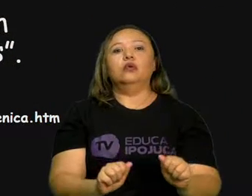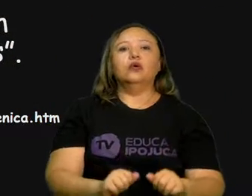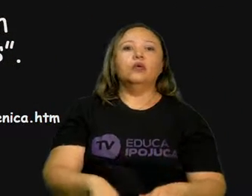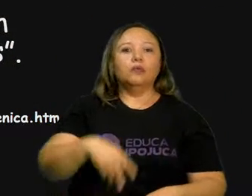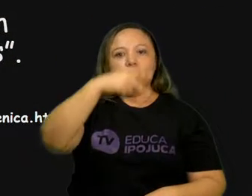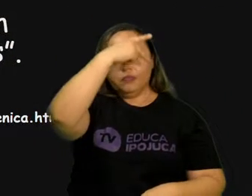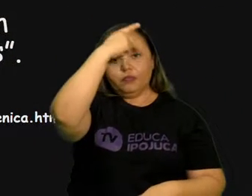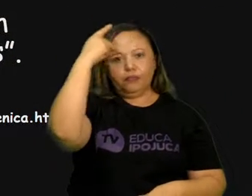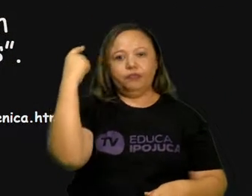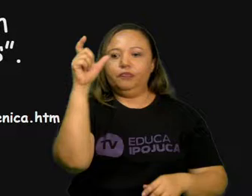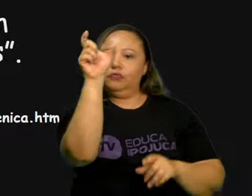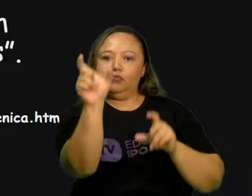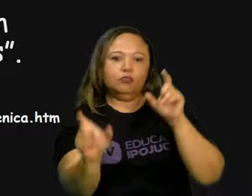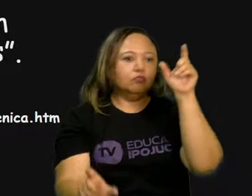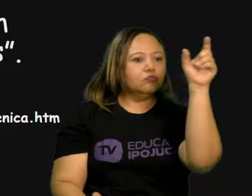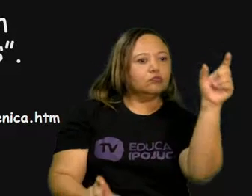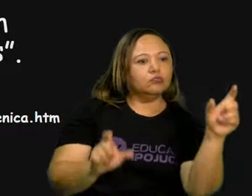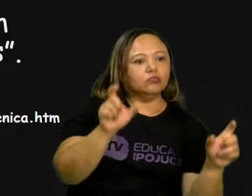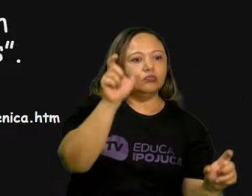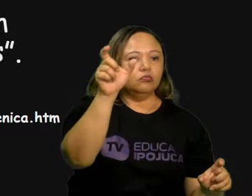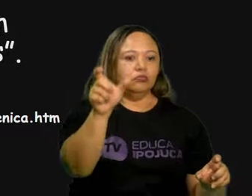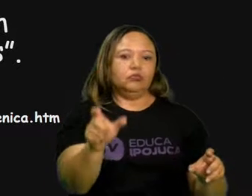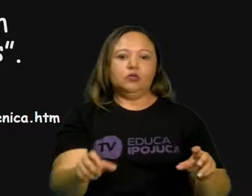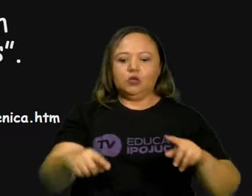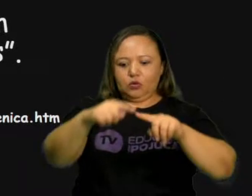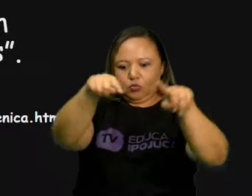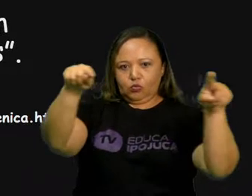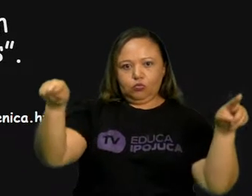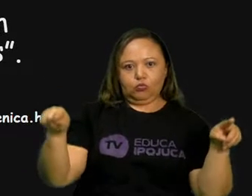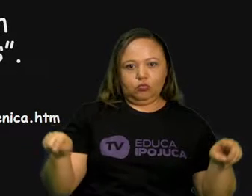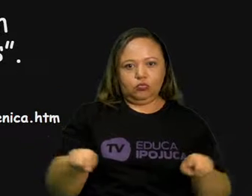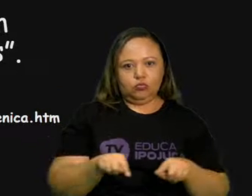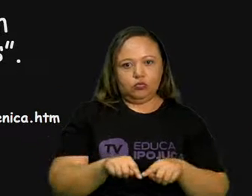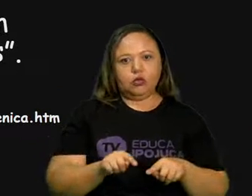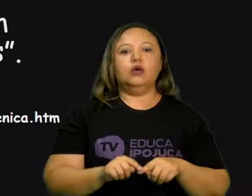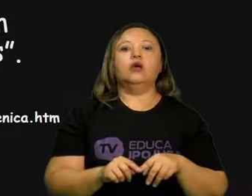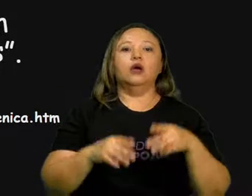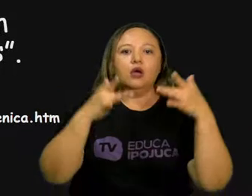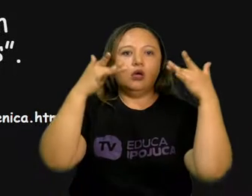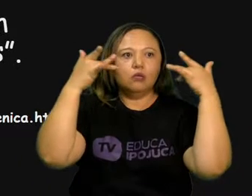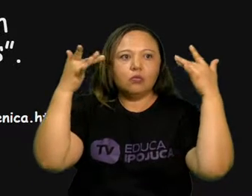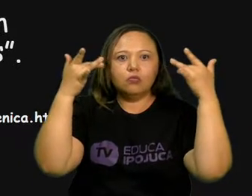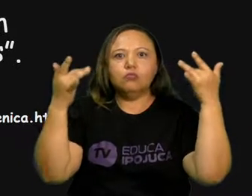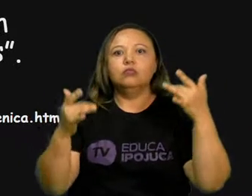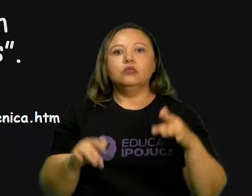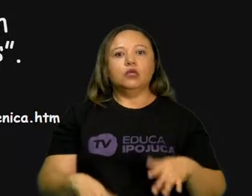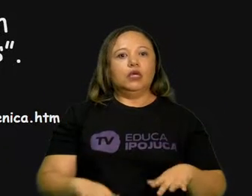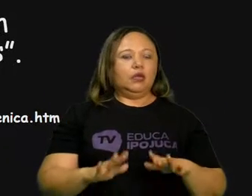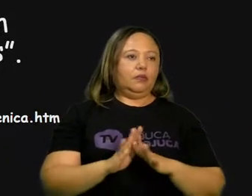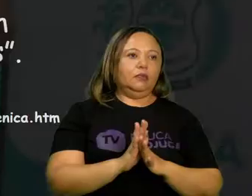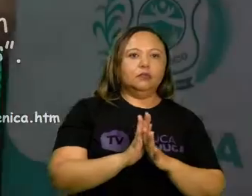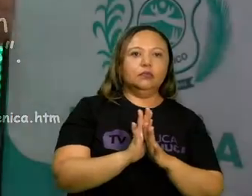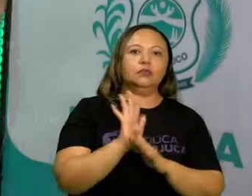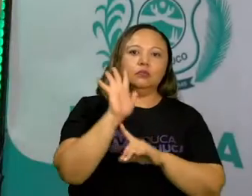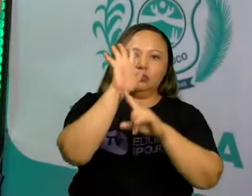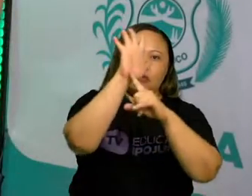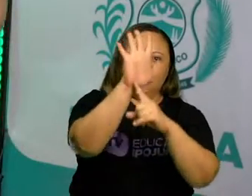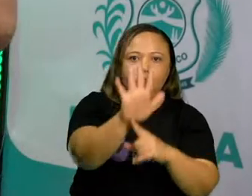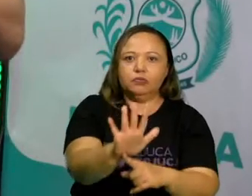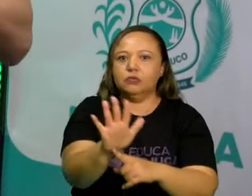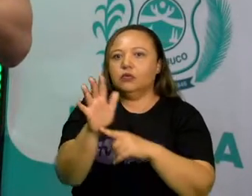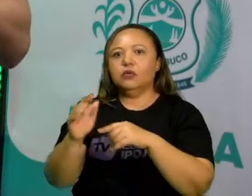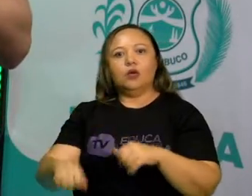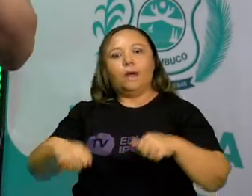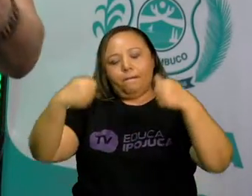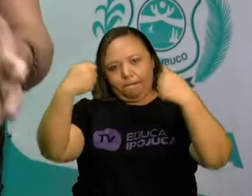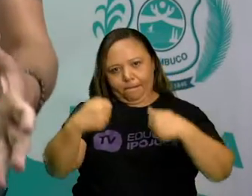ou lugar destinado a um espetáculo, a uma apresentação. Então isso pode ser na escola,